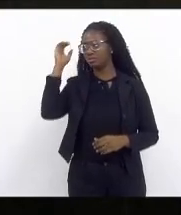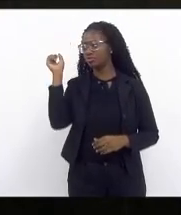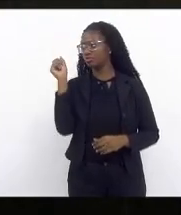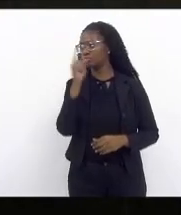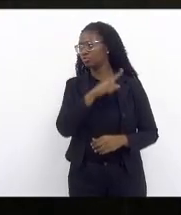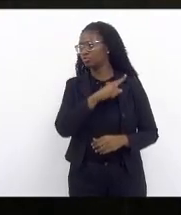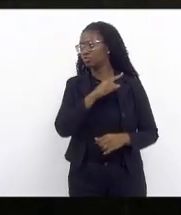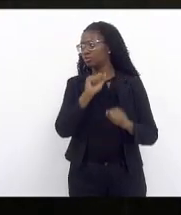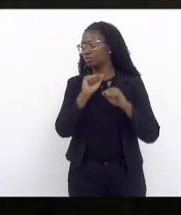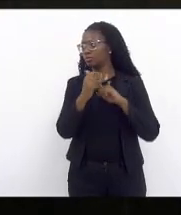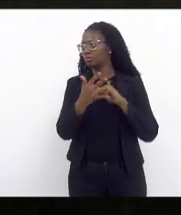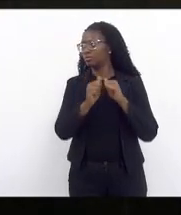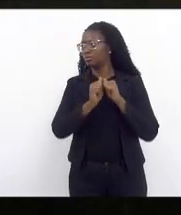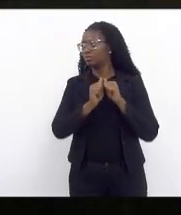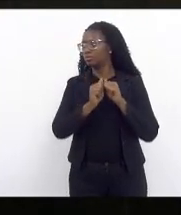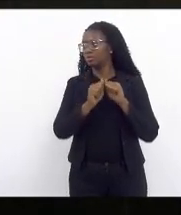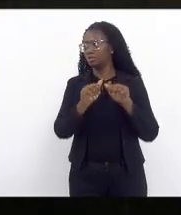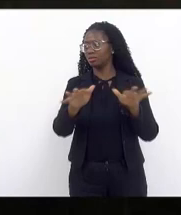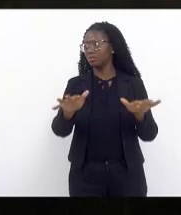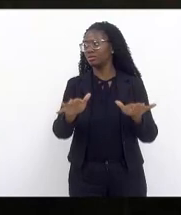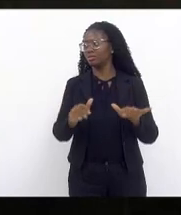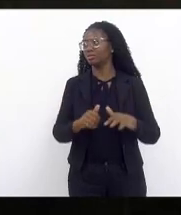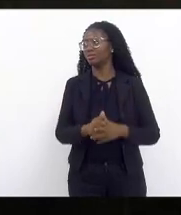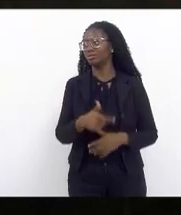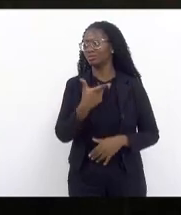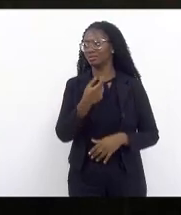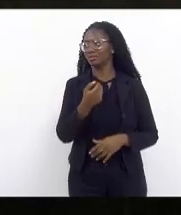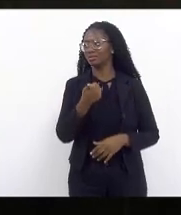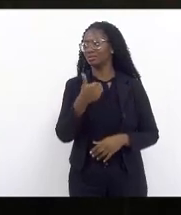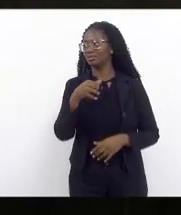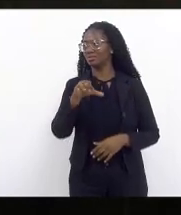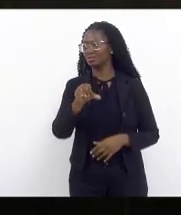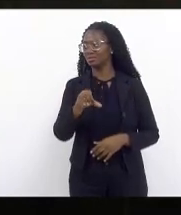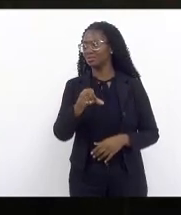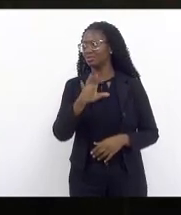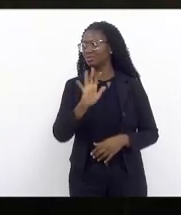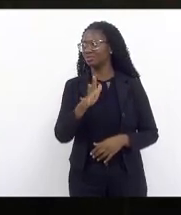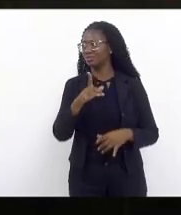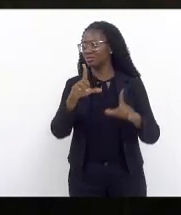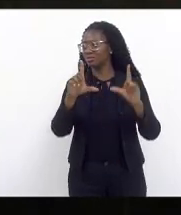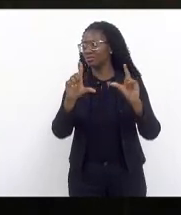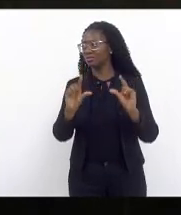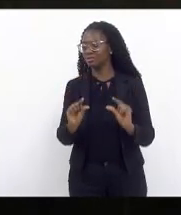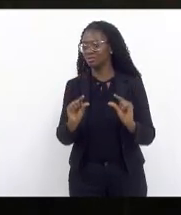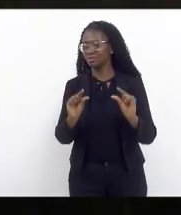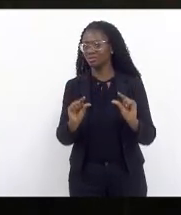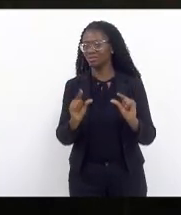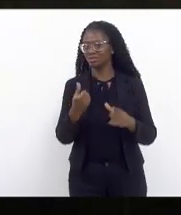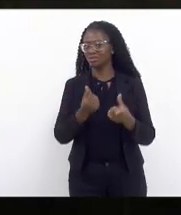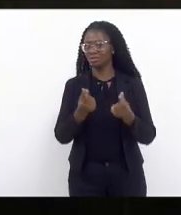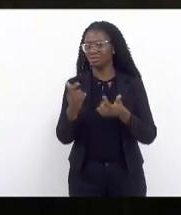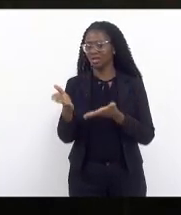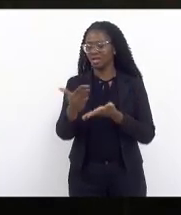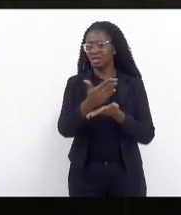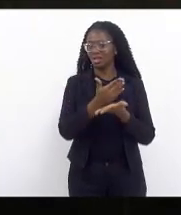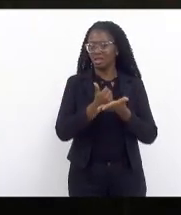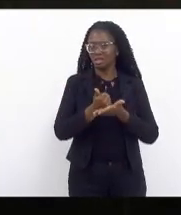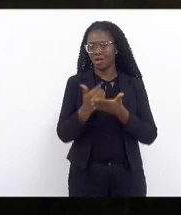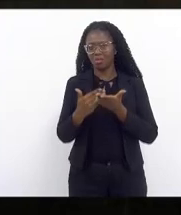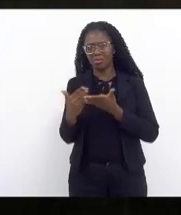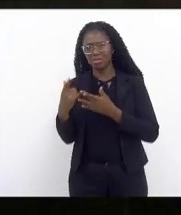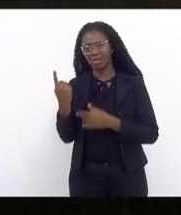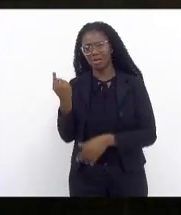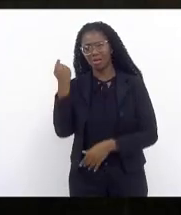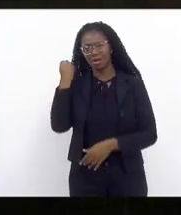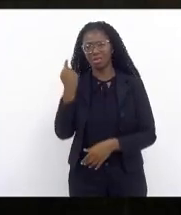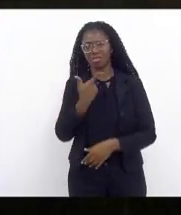pandemia da covid-19 tivemos uma queda de arrecadação déficit enorme desde 2017 por